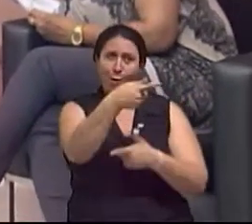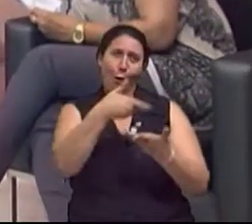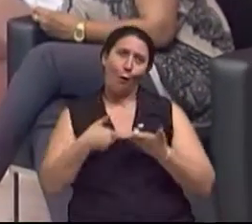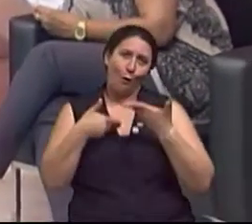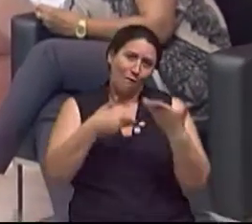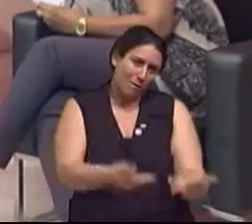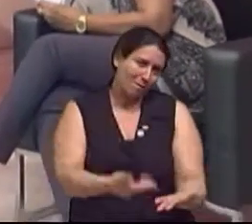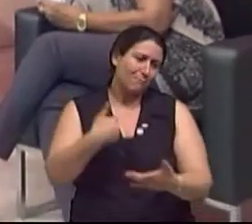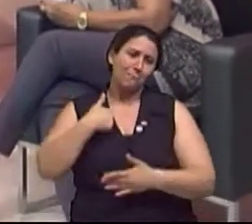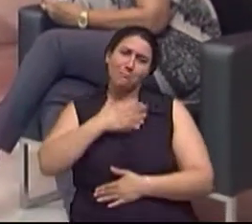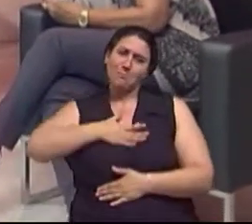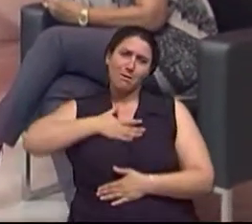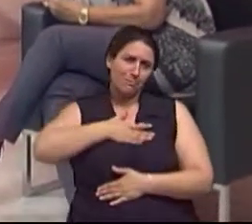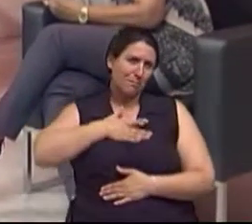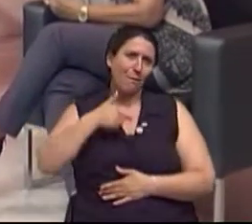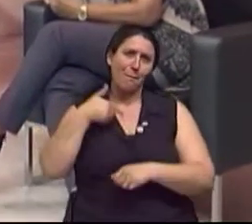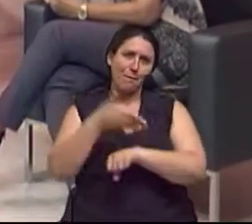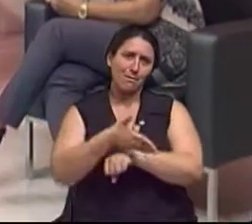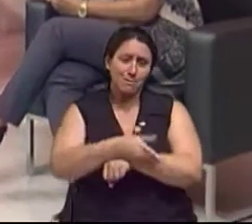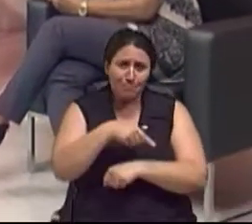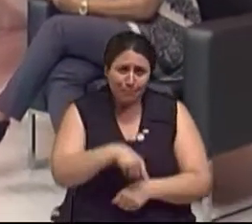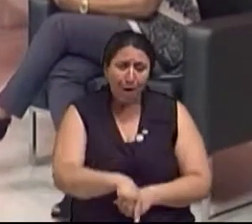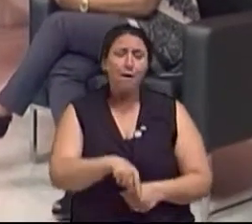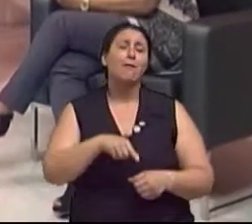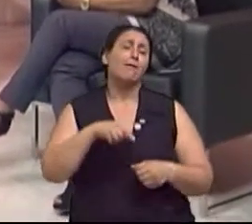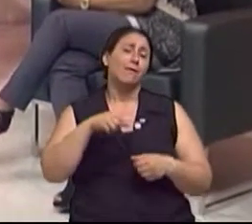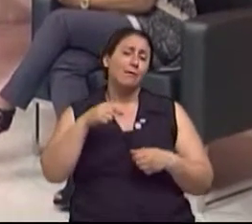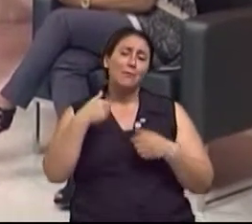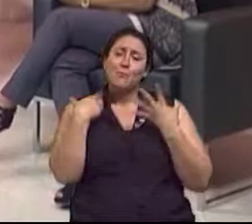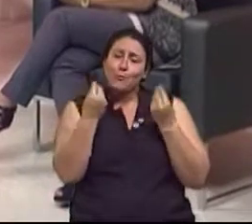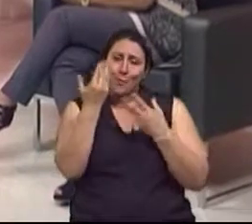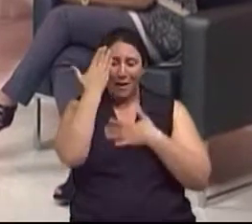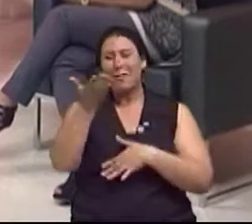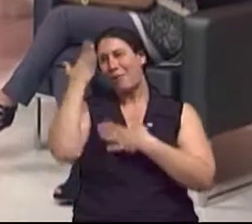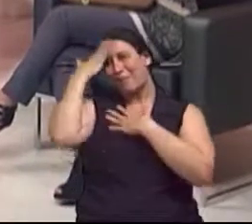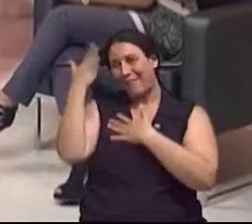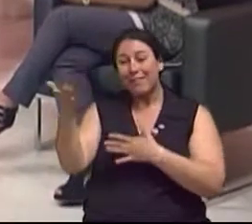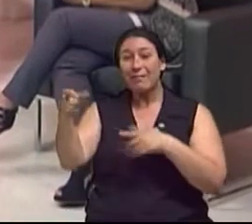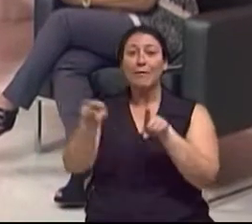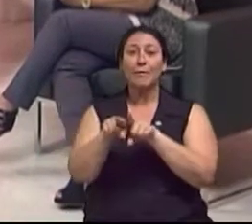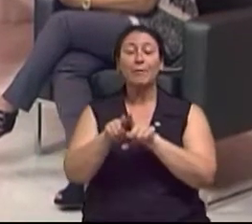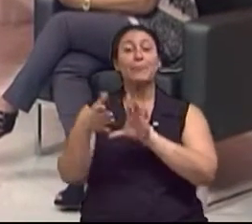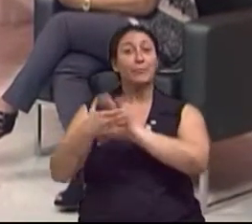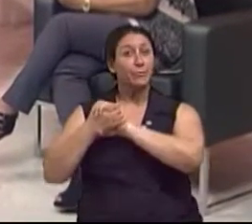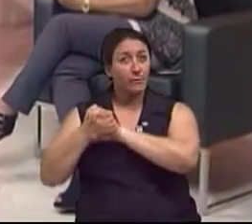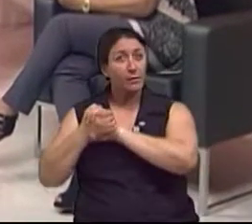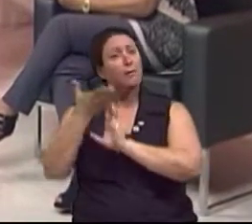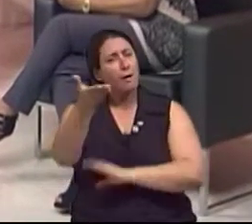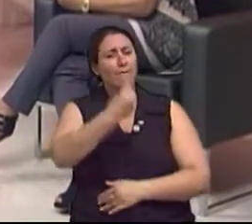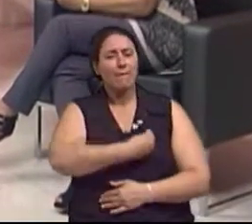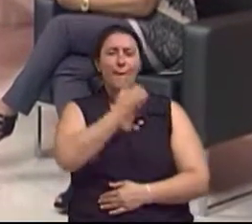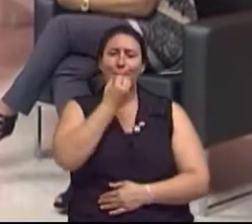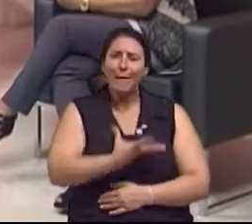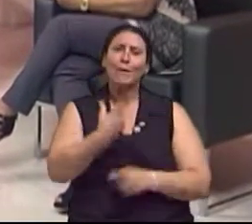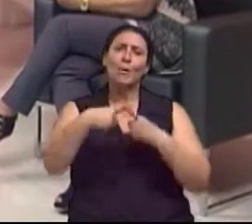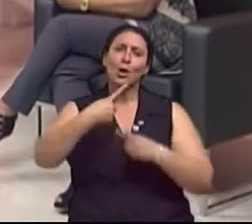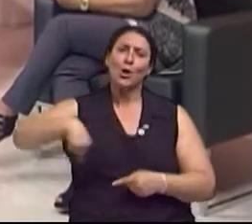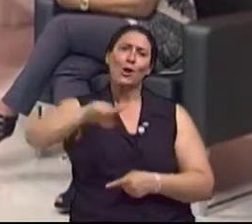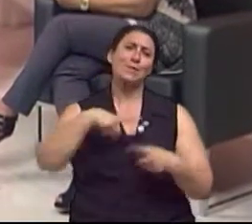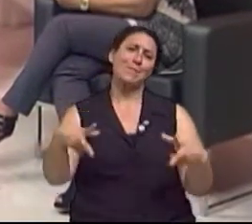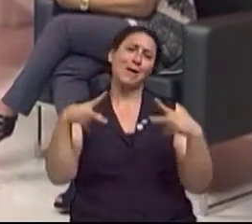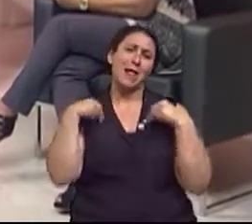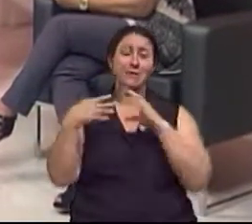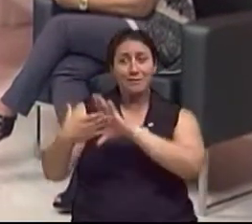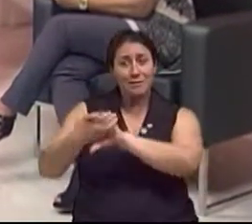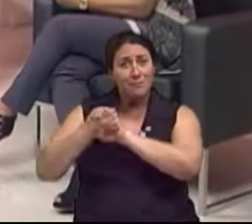ter vindo aqui, foi um prazer participar do seu programa. Que coisa boa. Então, obrigada, doutora Miriam. Então, olha aqui, viva bem porque a gente merece.